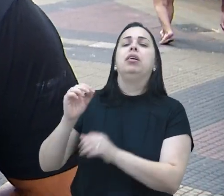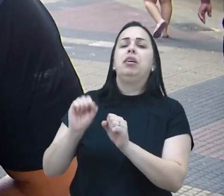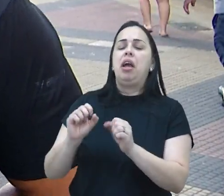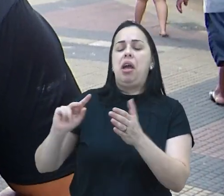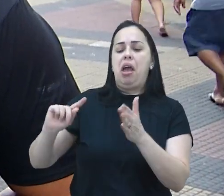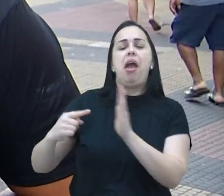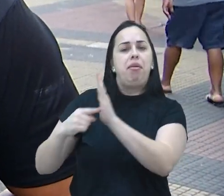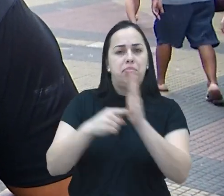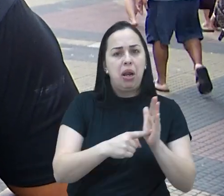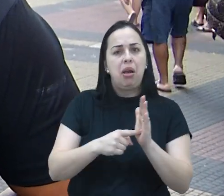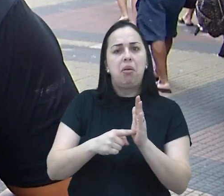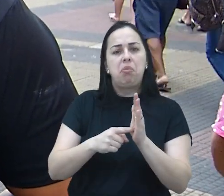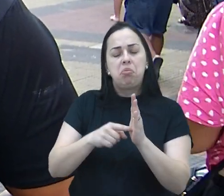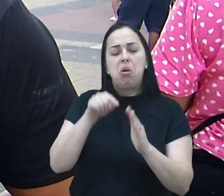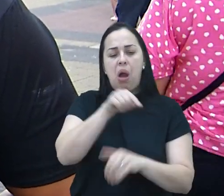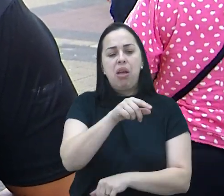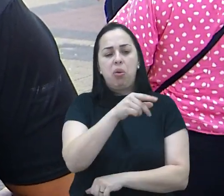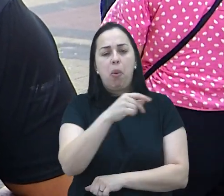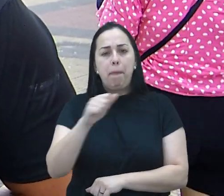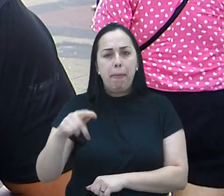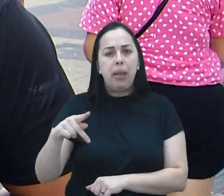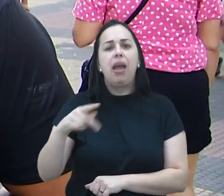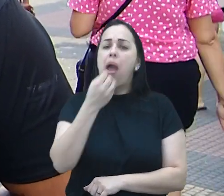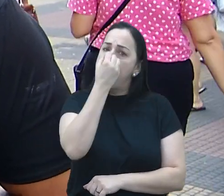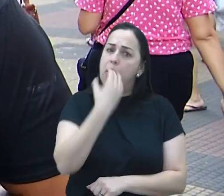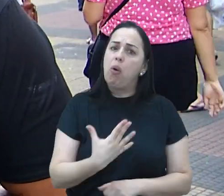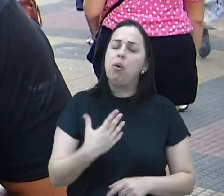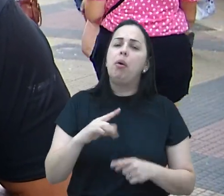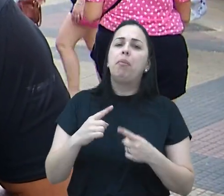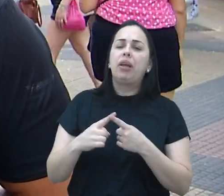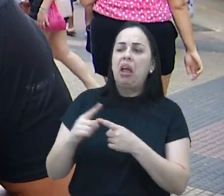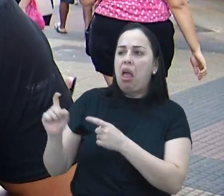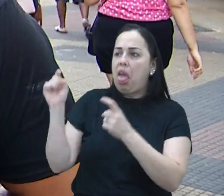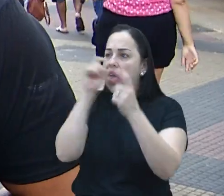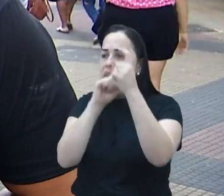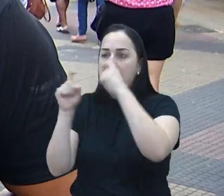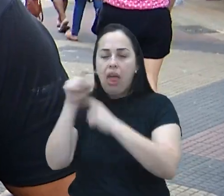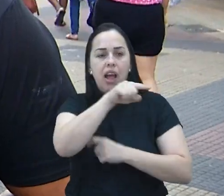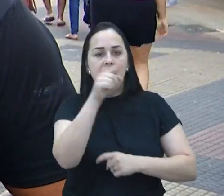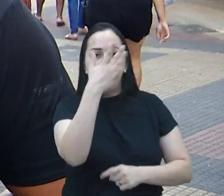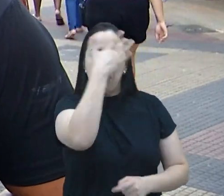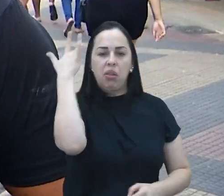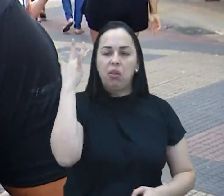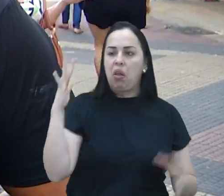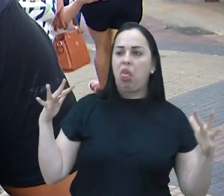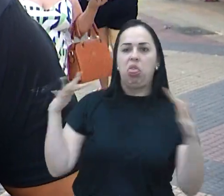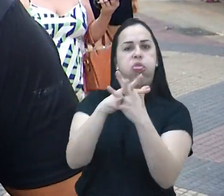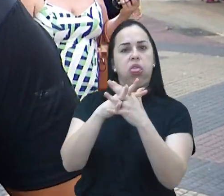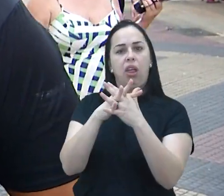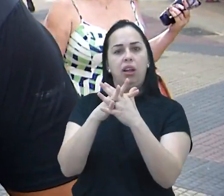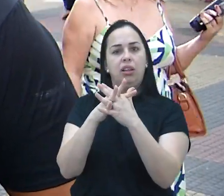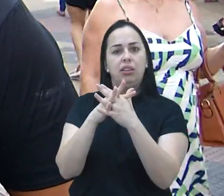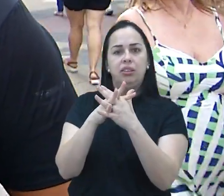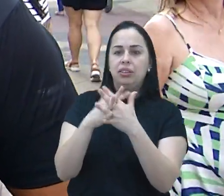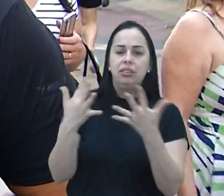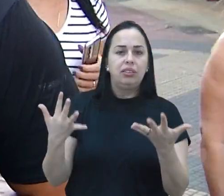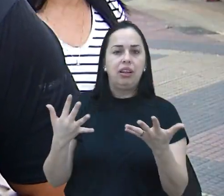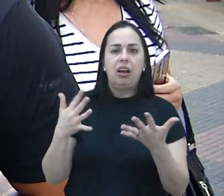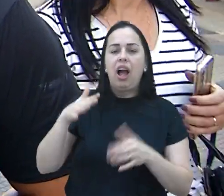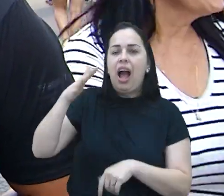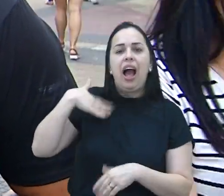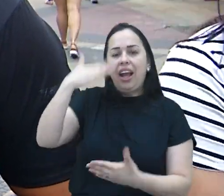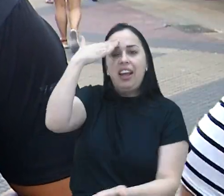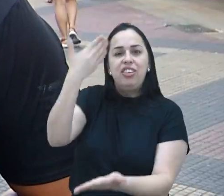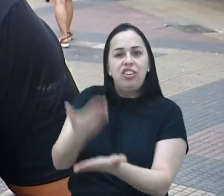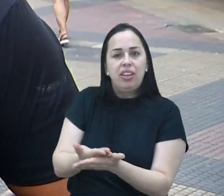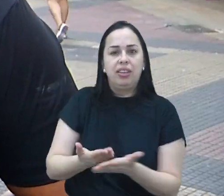com verdade, é importante, né? É claro que, assim, muita mentira acaba gerando confusão na cabeça do pessoal e o pessoal acaba indo